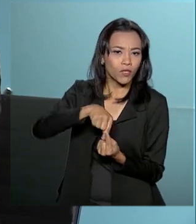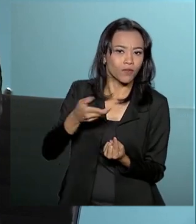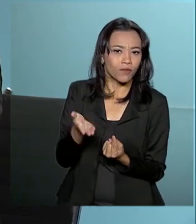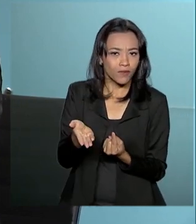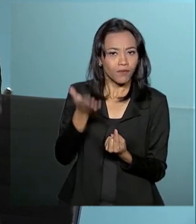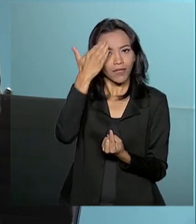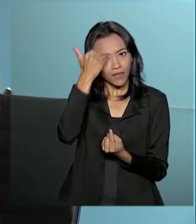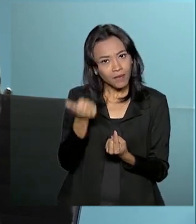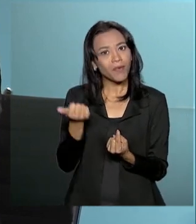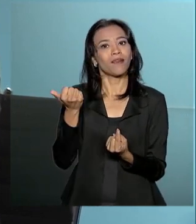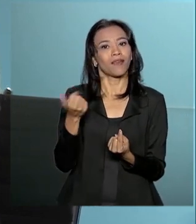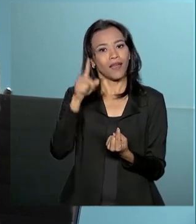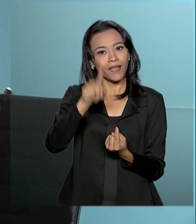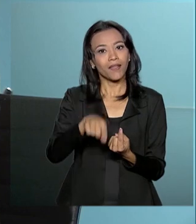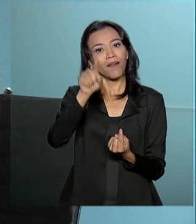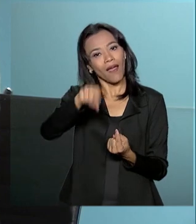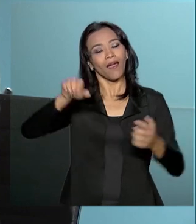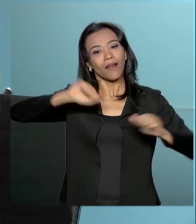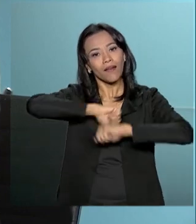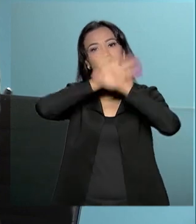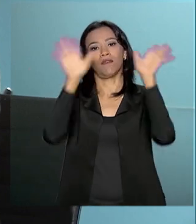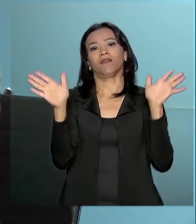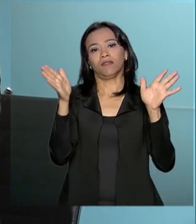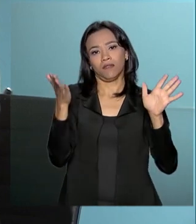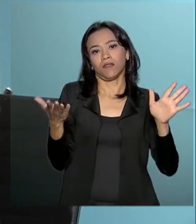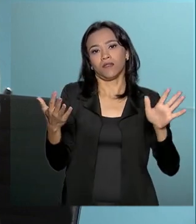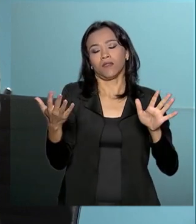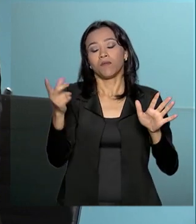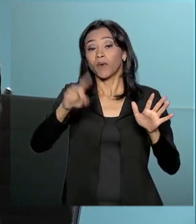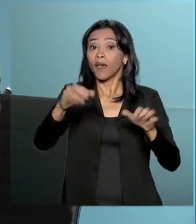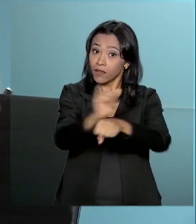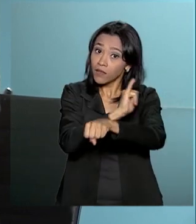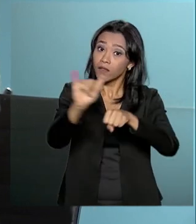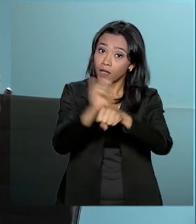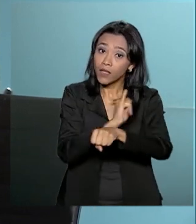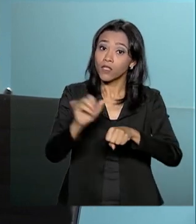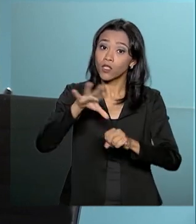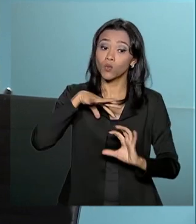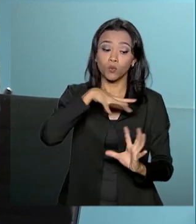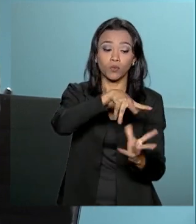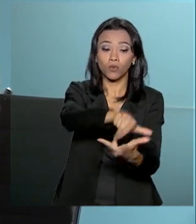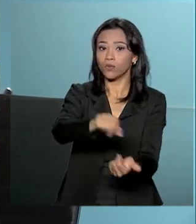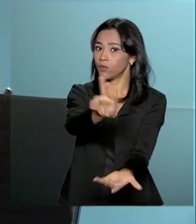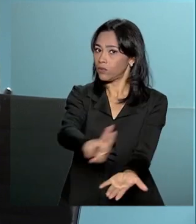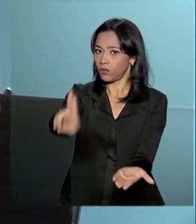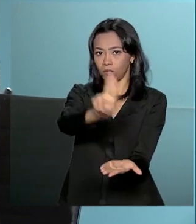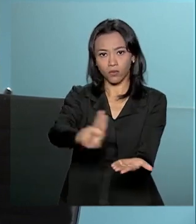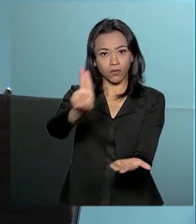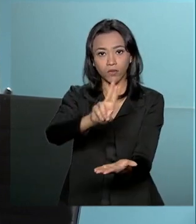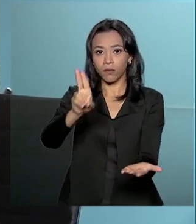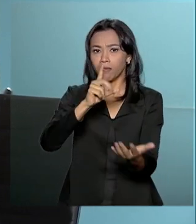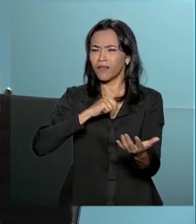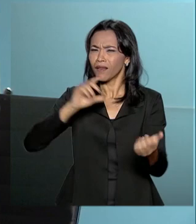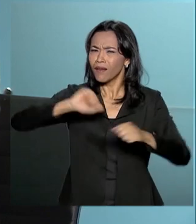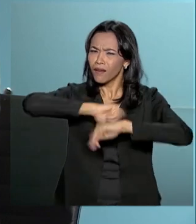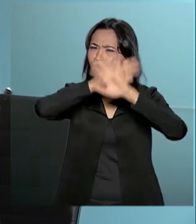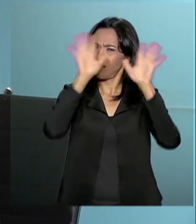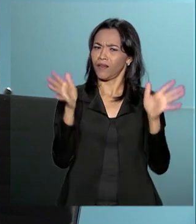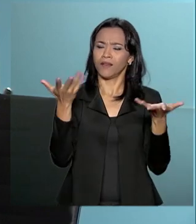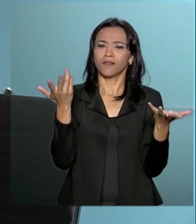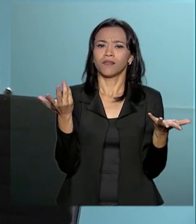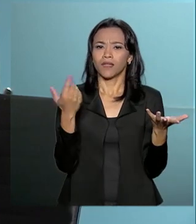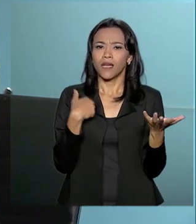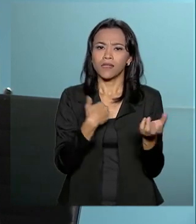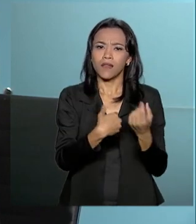Se a gente acha que a gente jogando luz é a grande estratégia que o mundo vem adotando, gente consegue dar clareza e isso aí vai tornando esse ambiente,